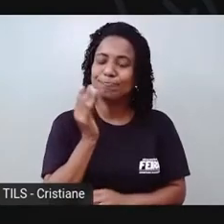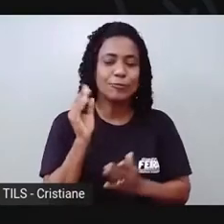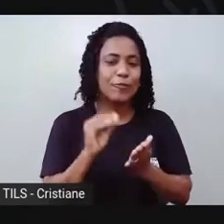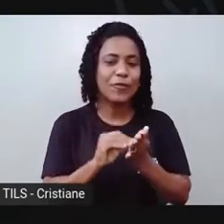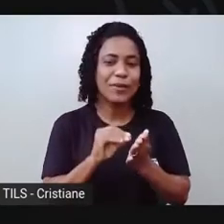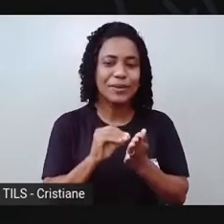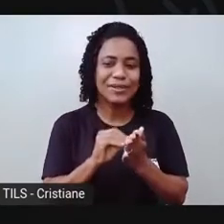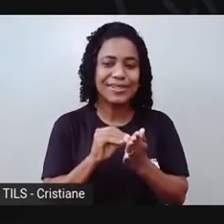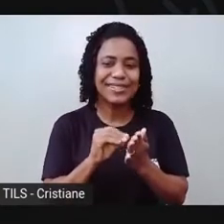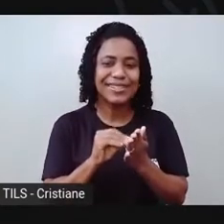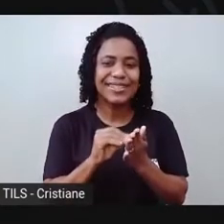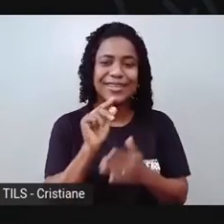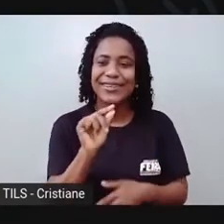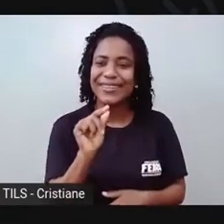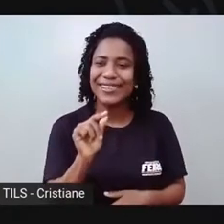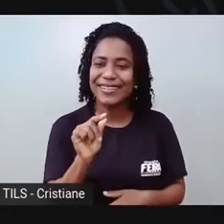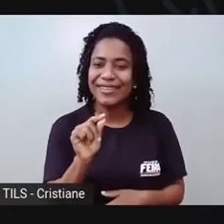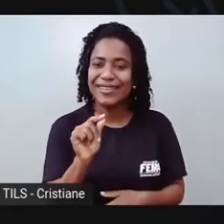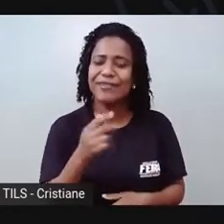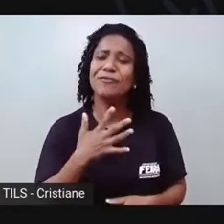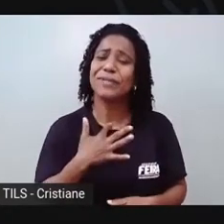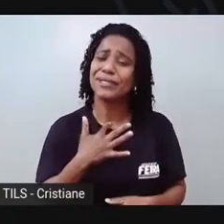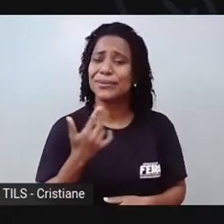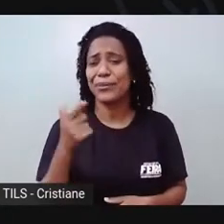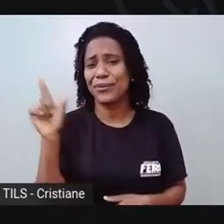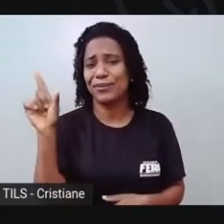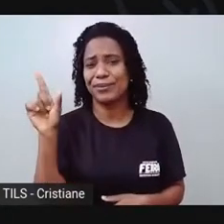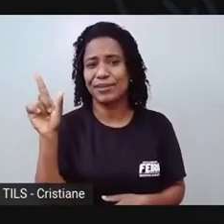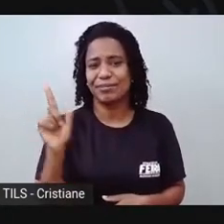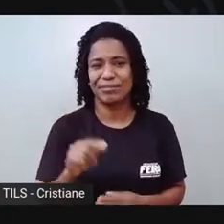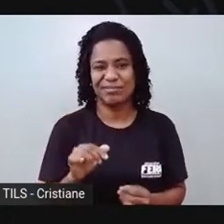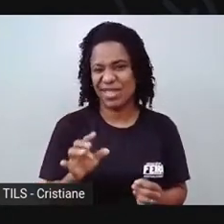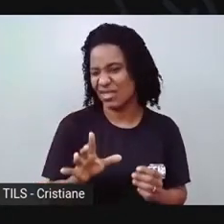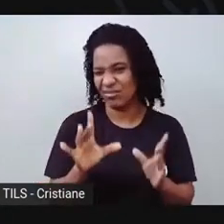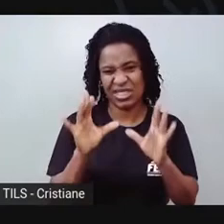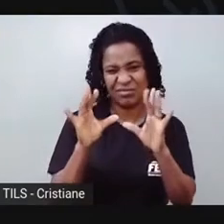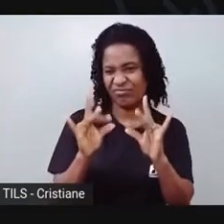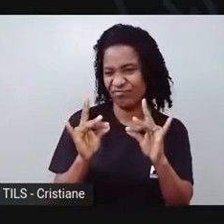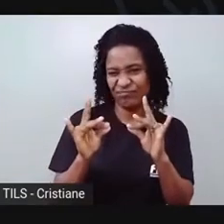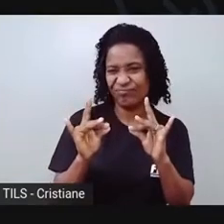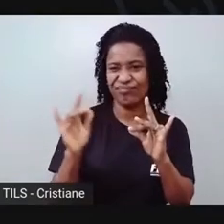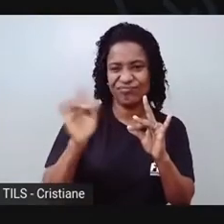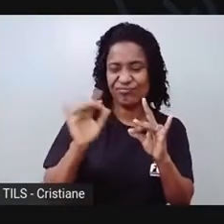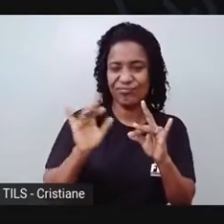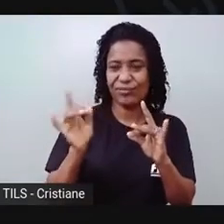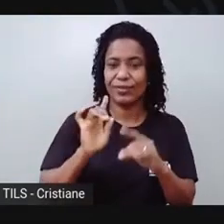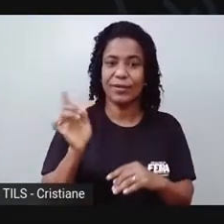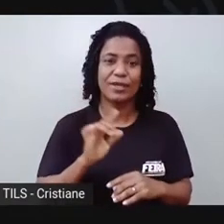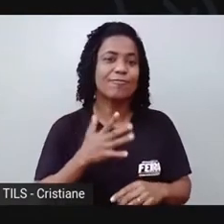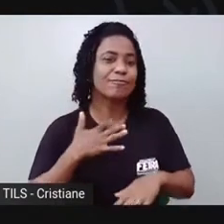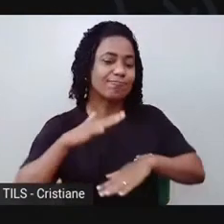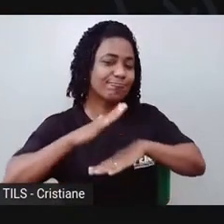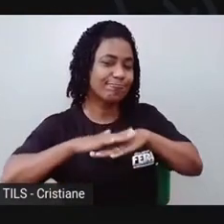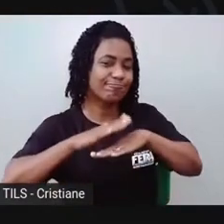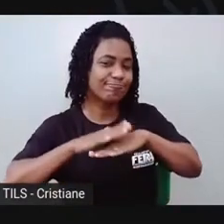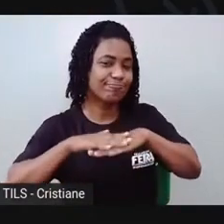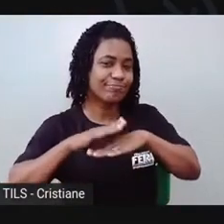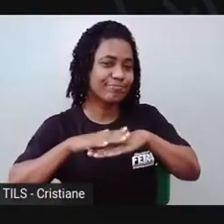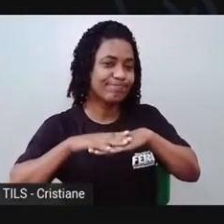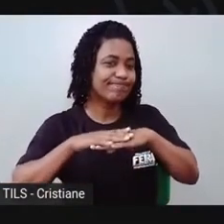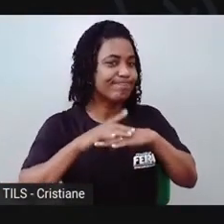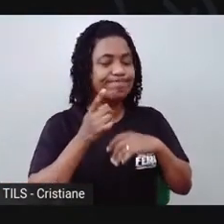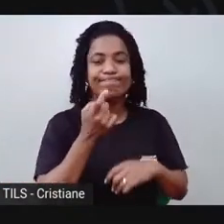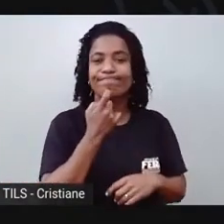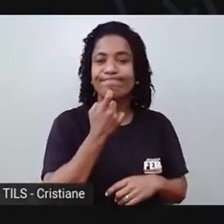tanto botar outra flor aqui, mas eu não quero fazer assim, coladinha, sabe? E agora, eu quero colocar... Eu